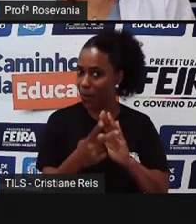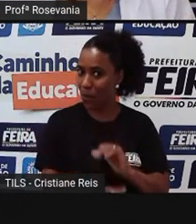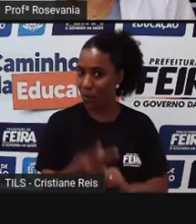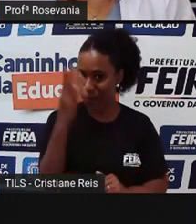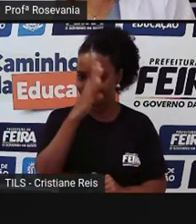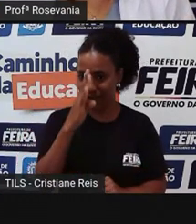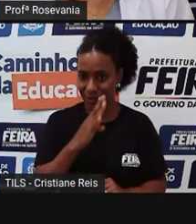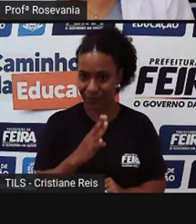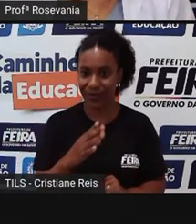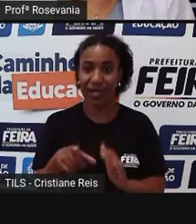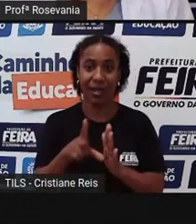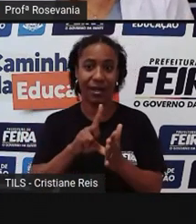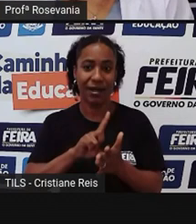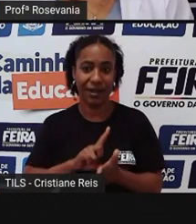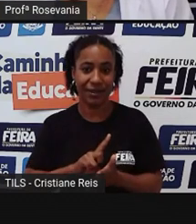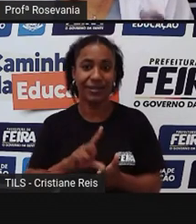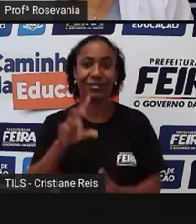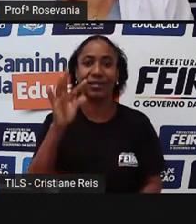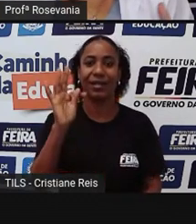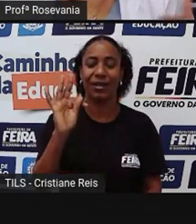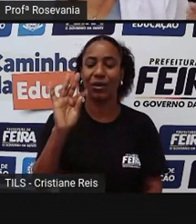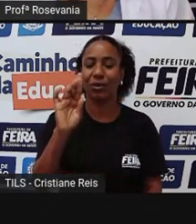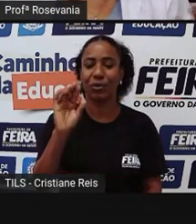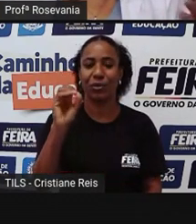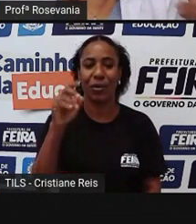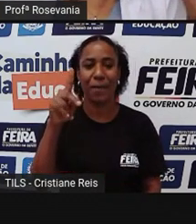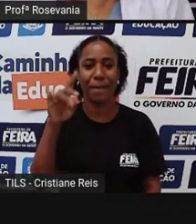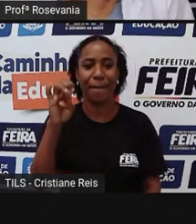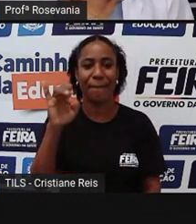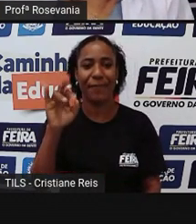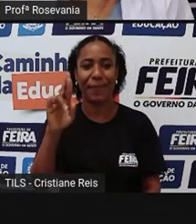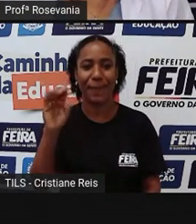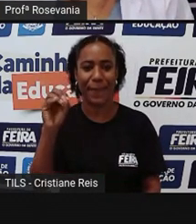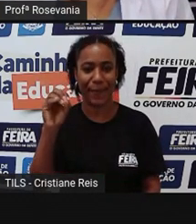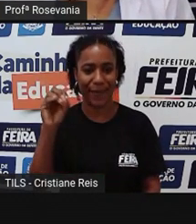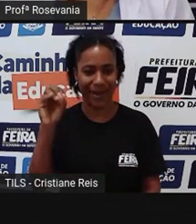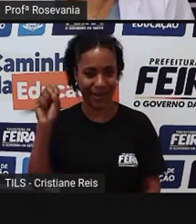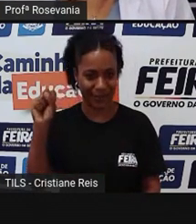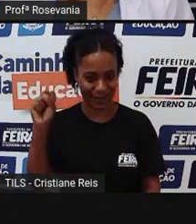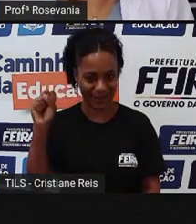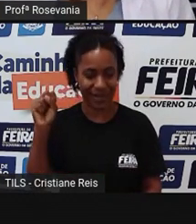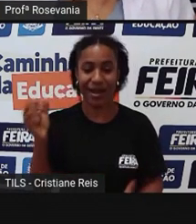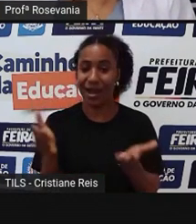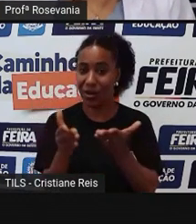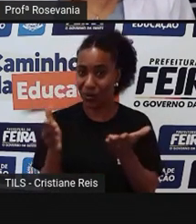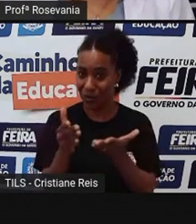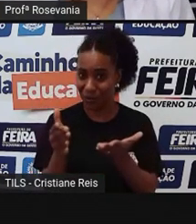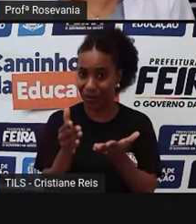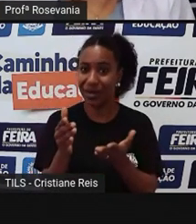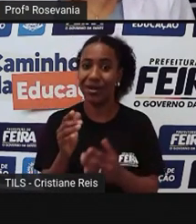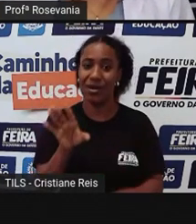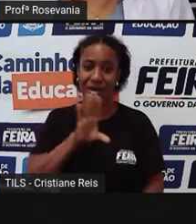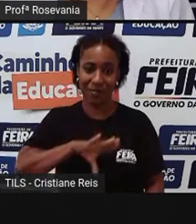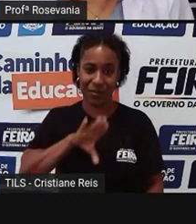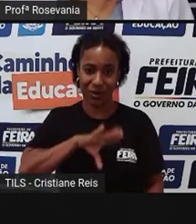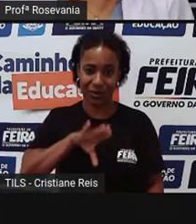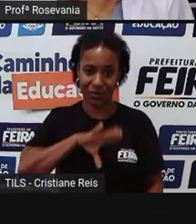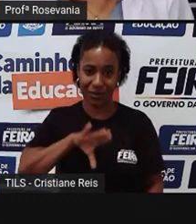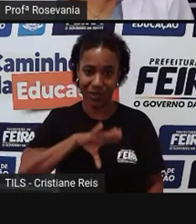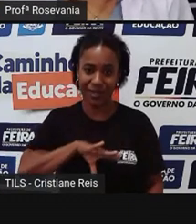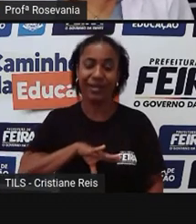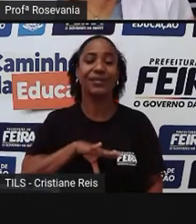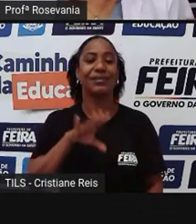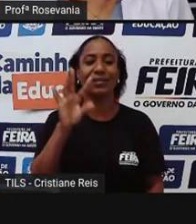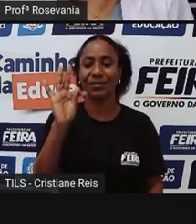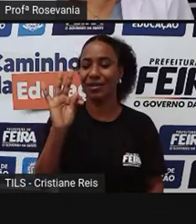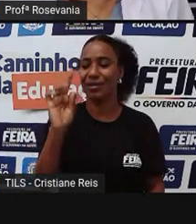né, tropeiros, e agora a gente começou a chamar de tropeiros, em português. Mais tarde, caracterizou